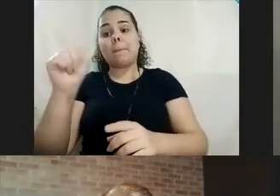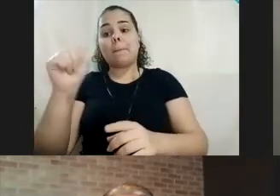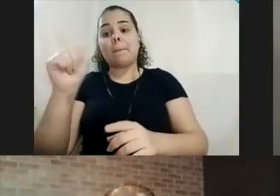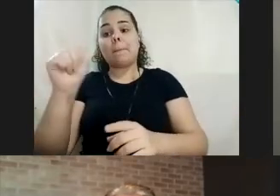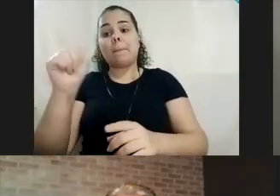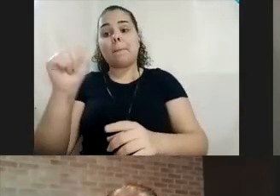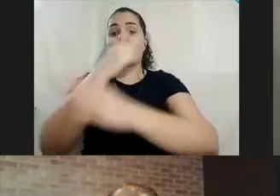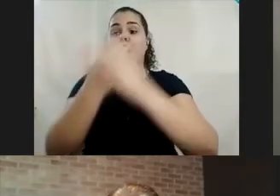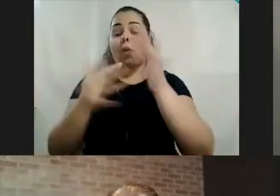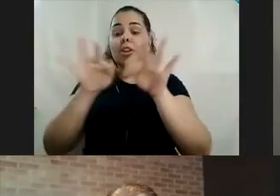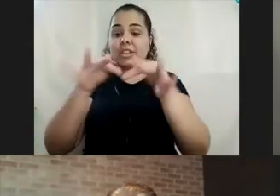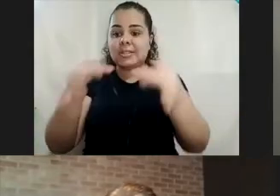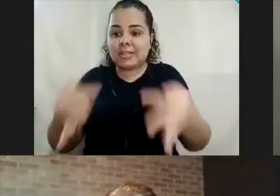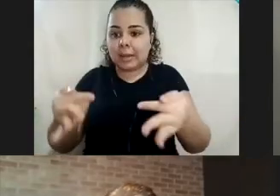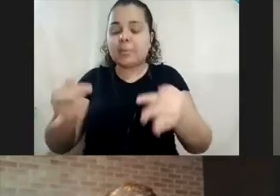Estou certa?